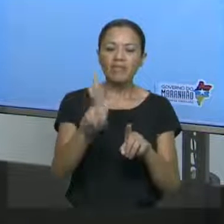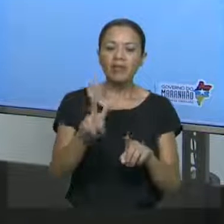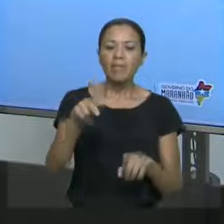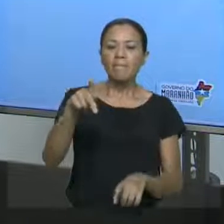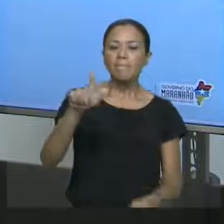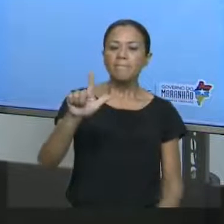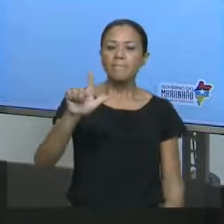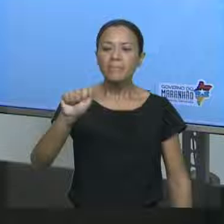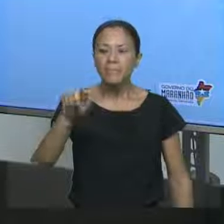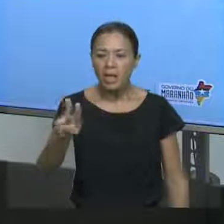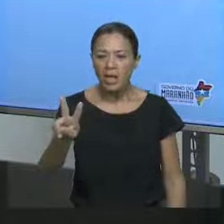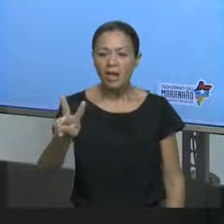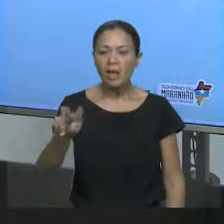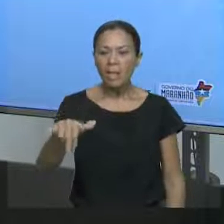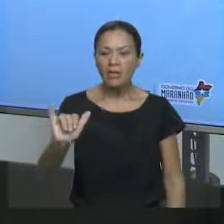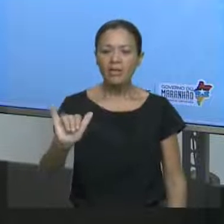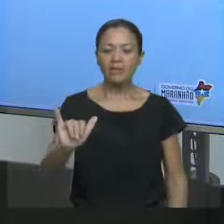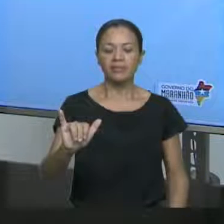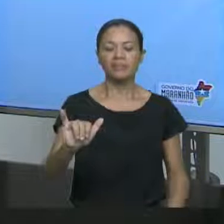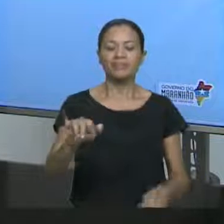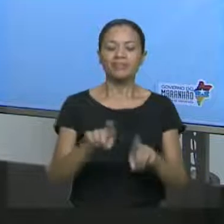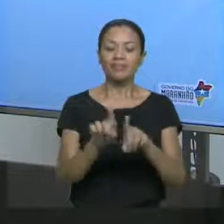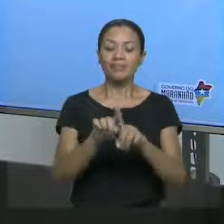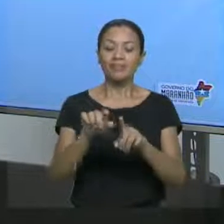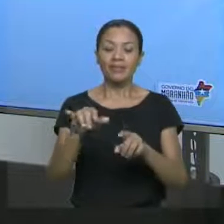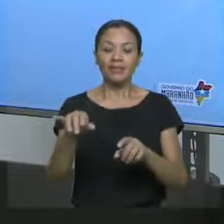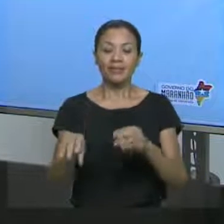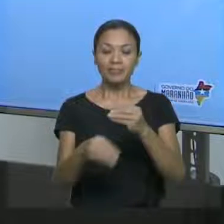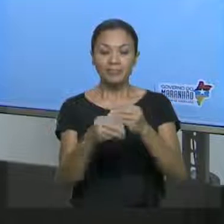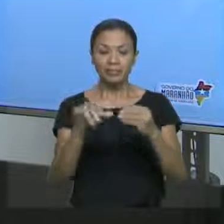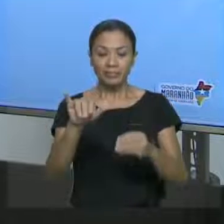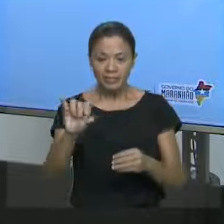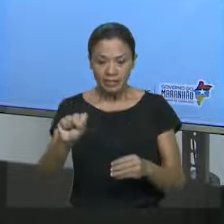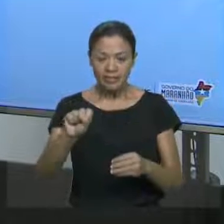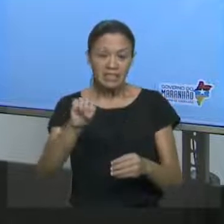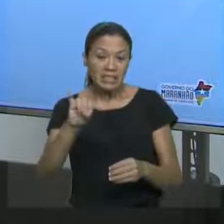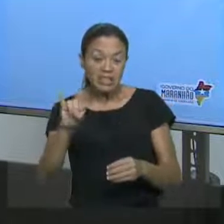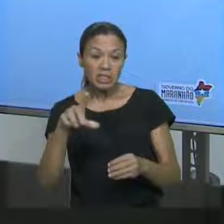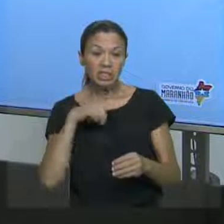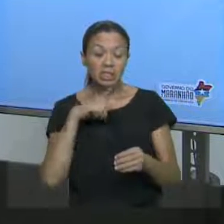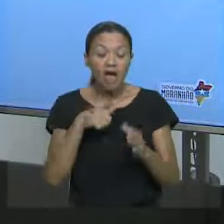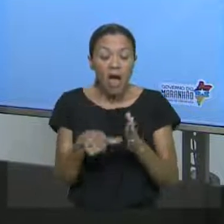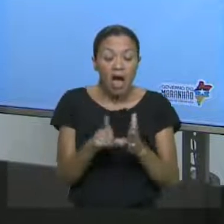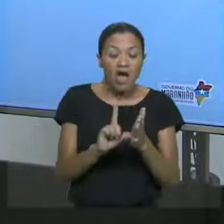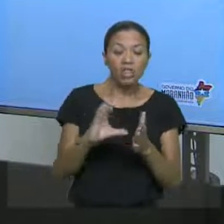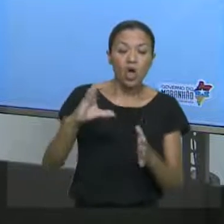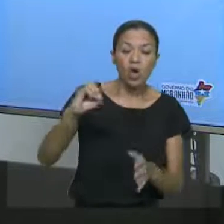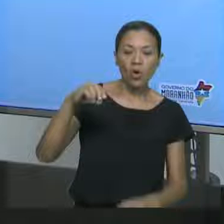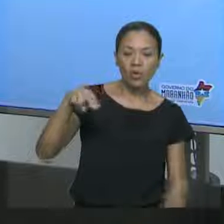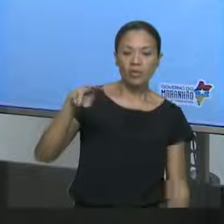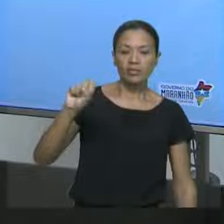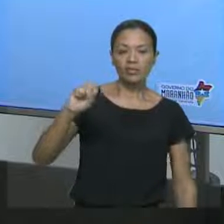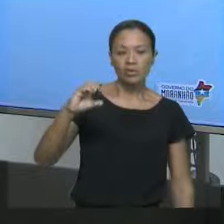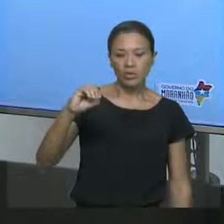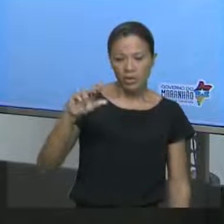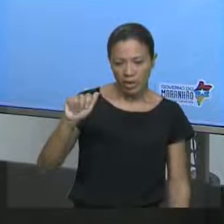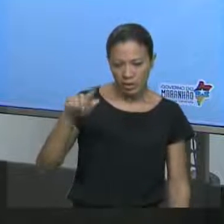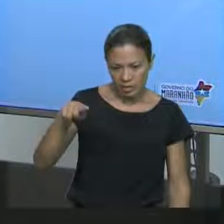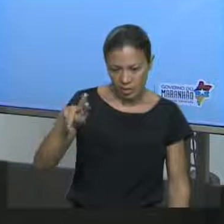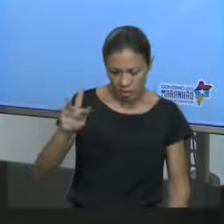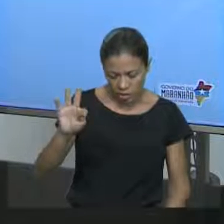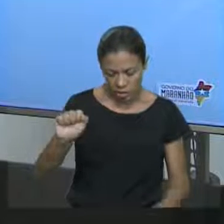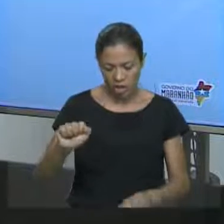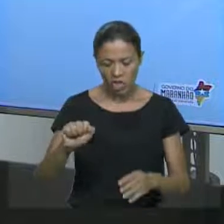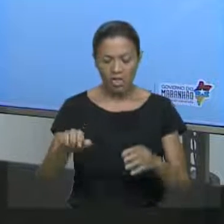plays. Se ele terminar em Y precedido de consoante, antes o Y tiver uma consoante, você troca por I e depois